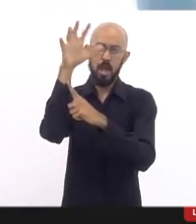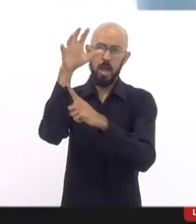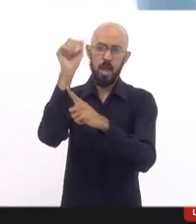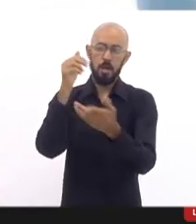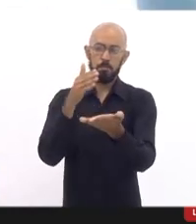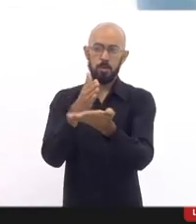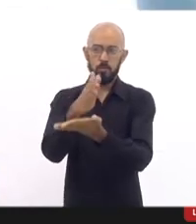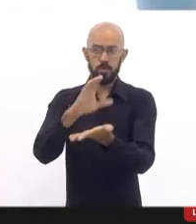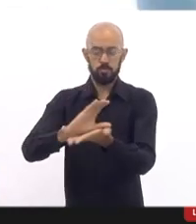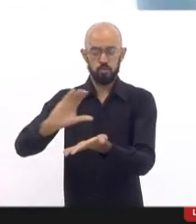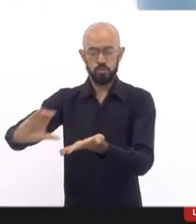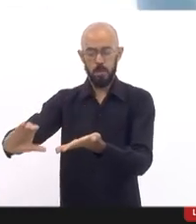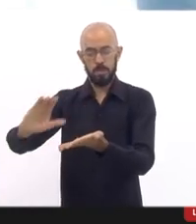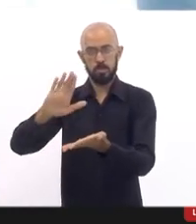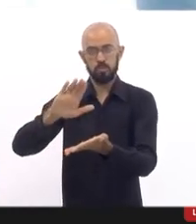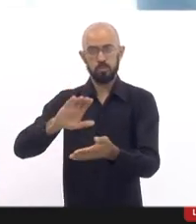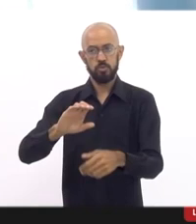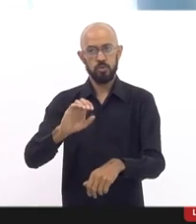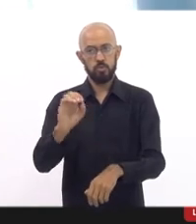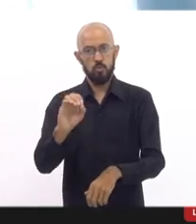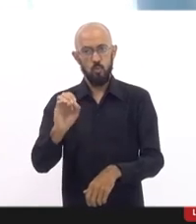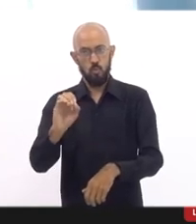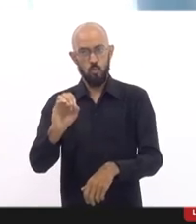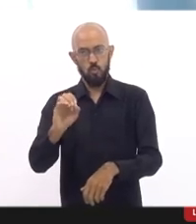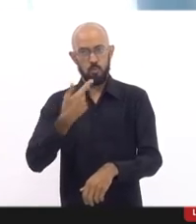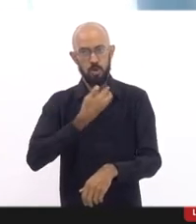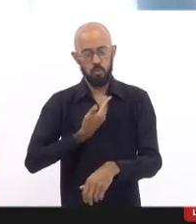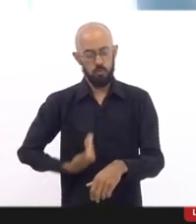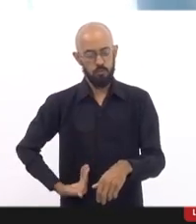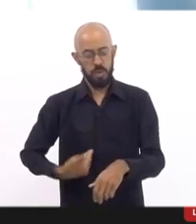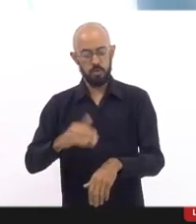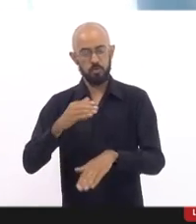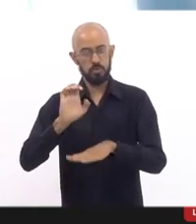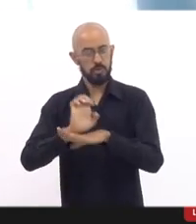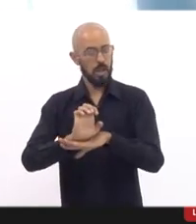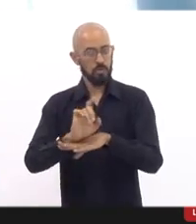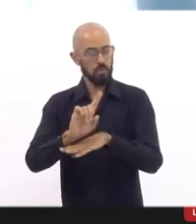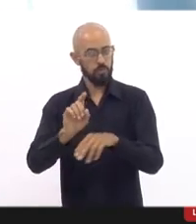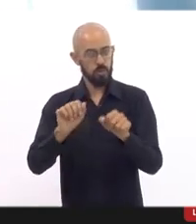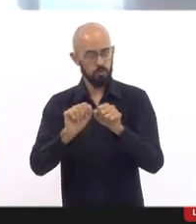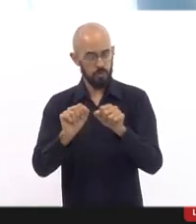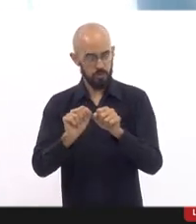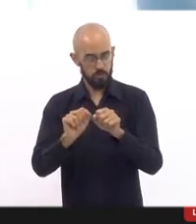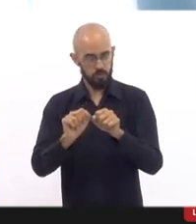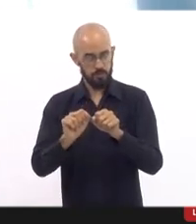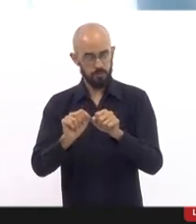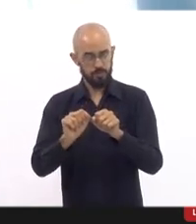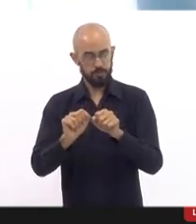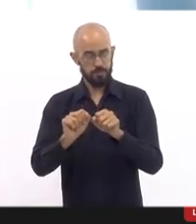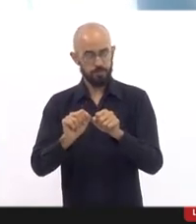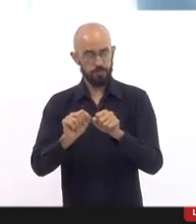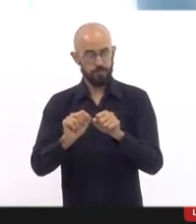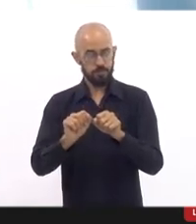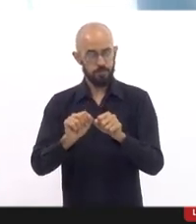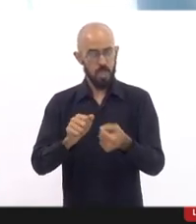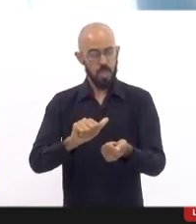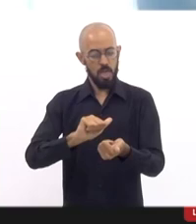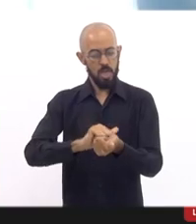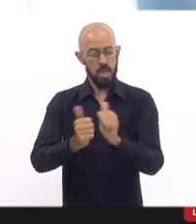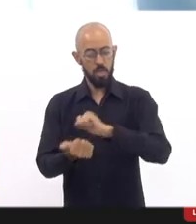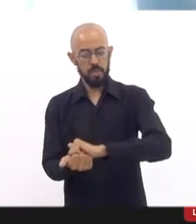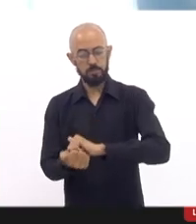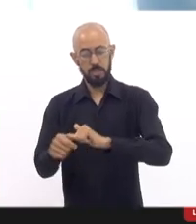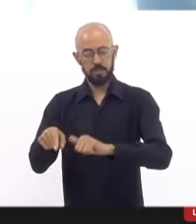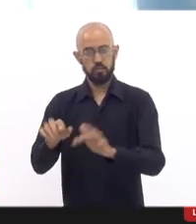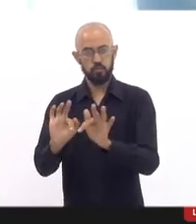orçamentos não foram, do governo do Estado, não foram executados. Relocação de famílias, dragagem de